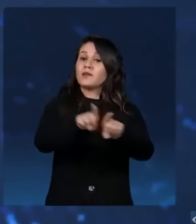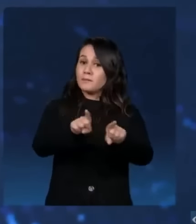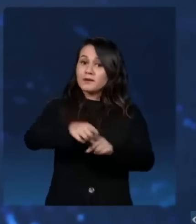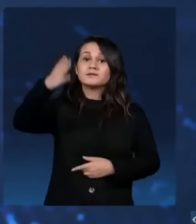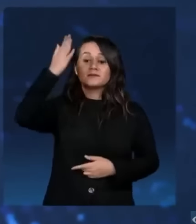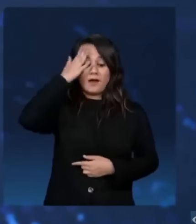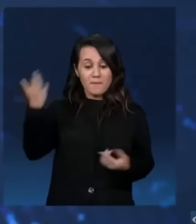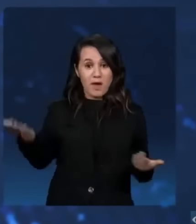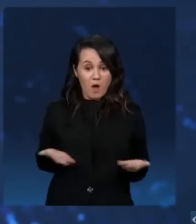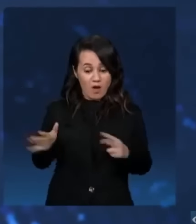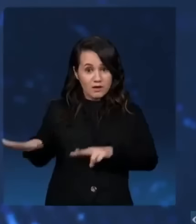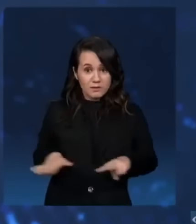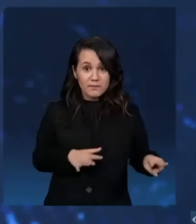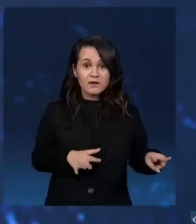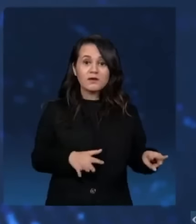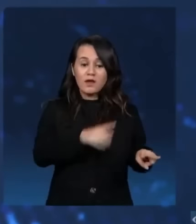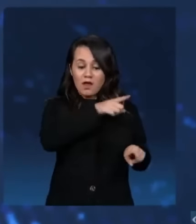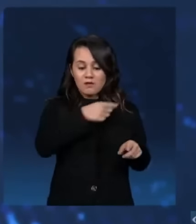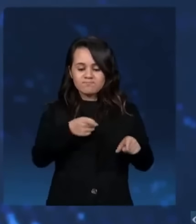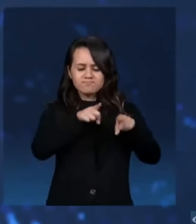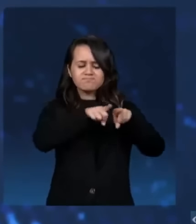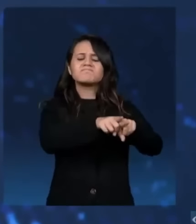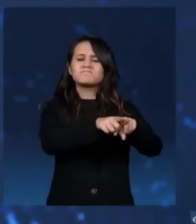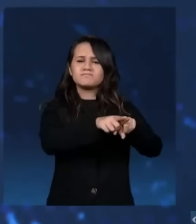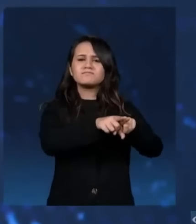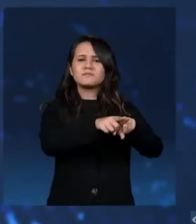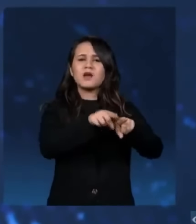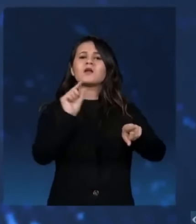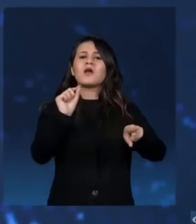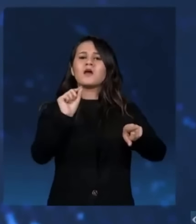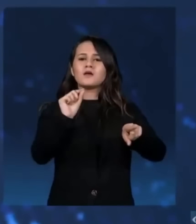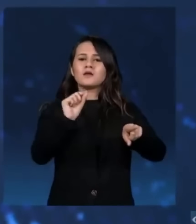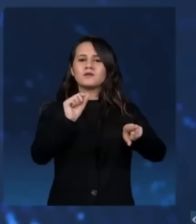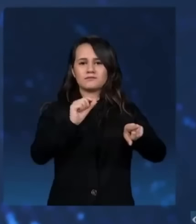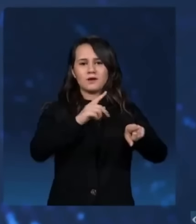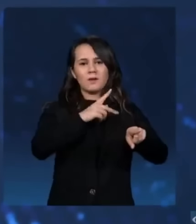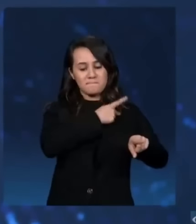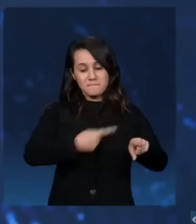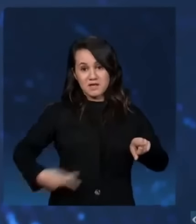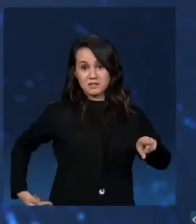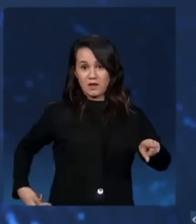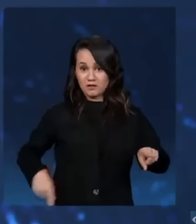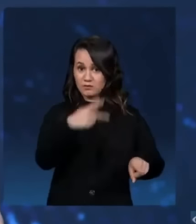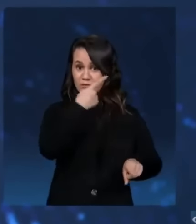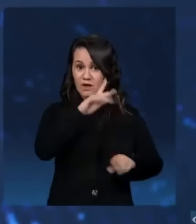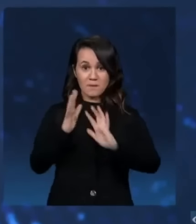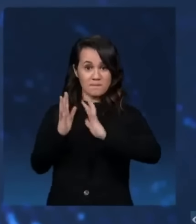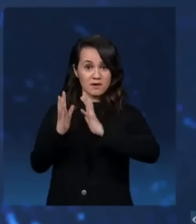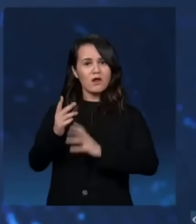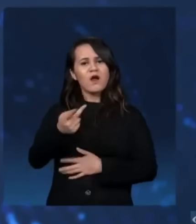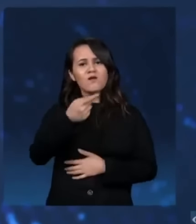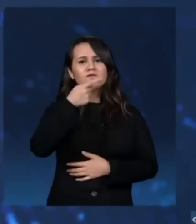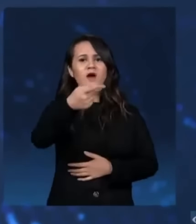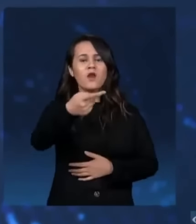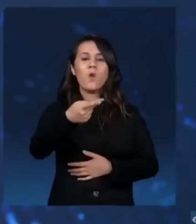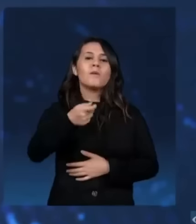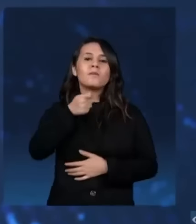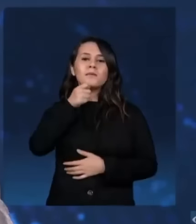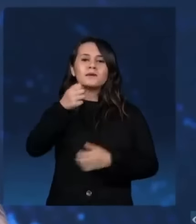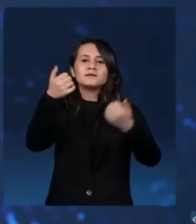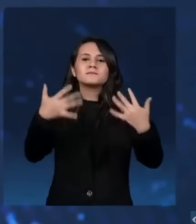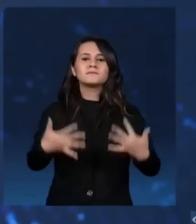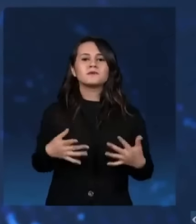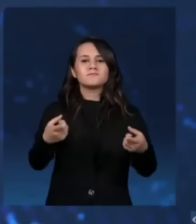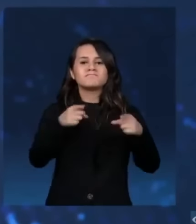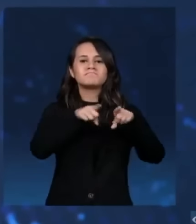nessa semana que o maior aliado que ele tem, que é o presidente do partido dele, confessou, falou num áudio que é